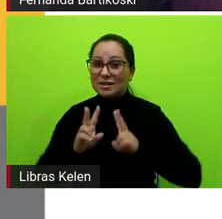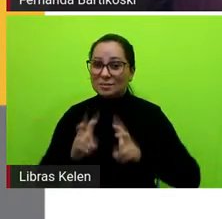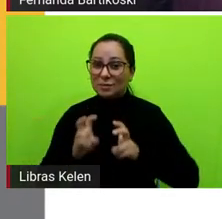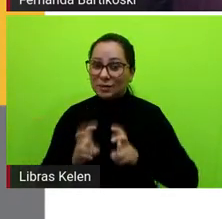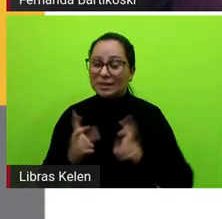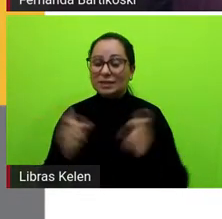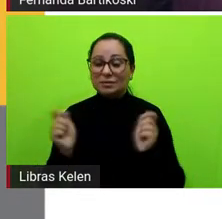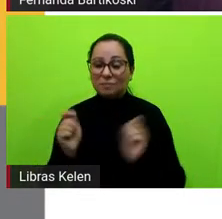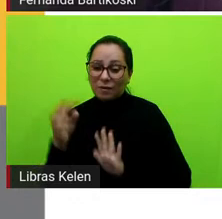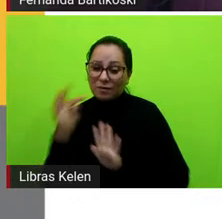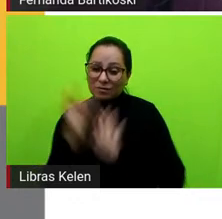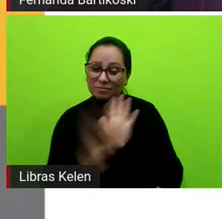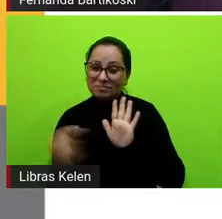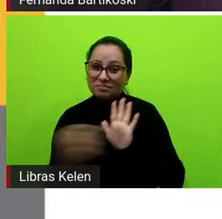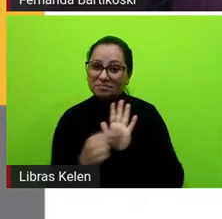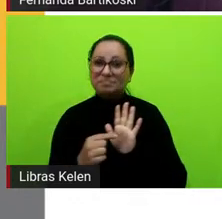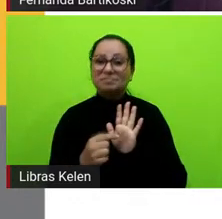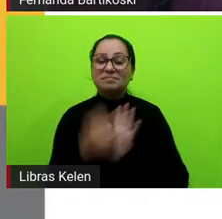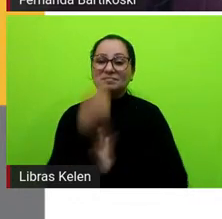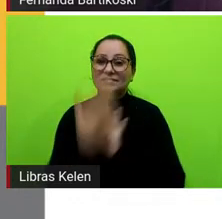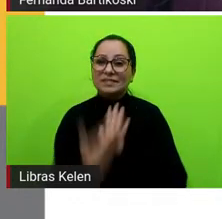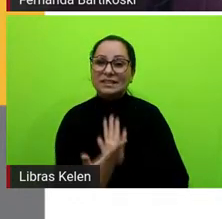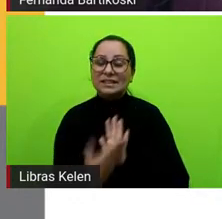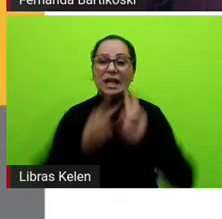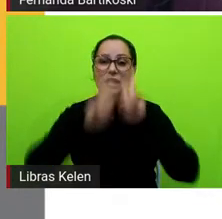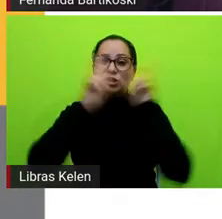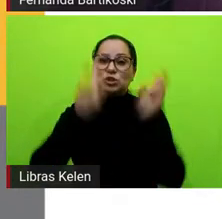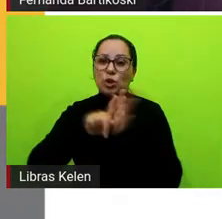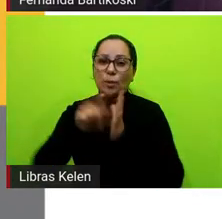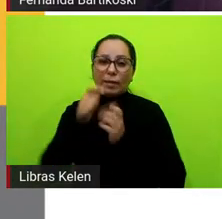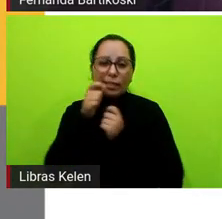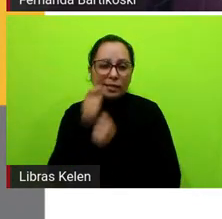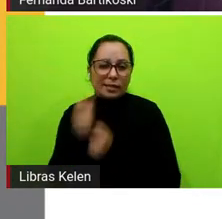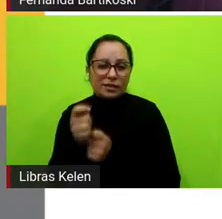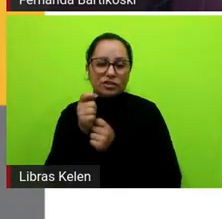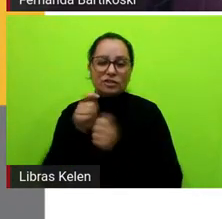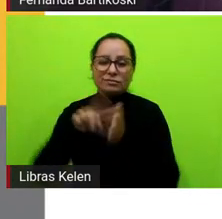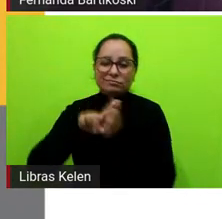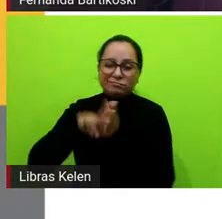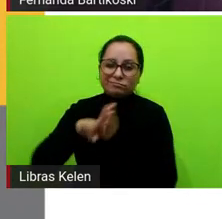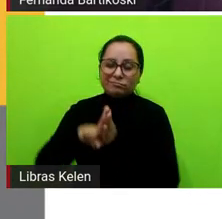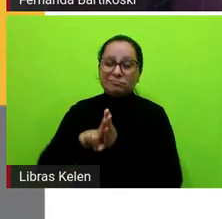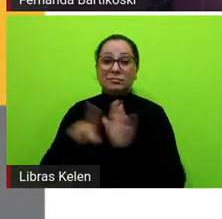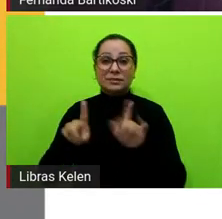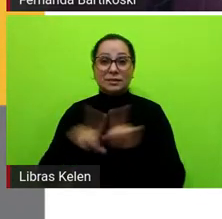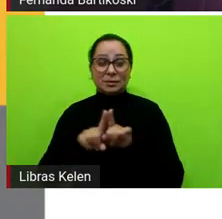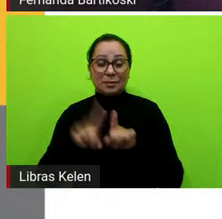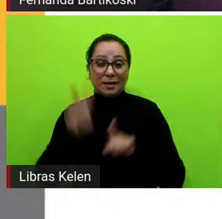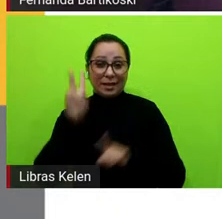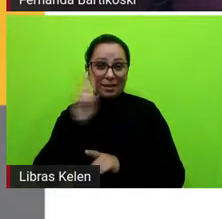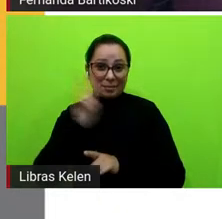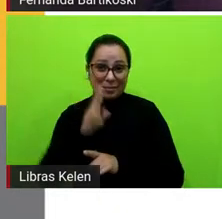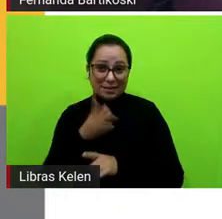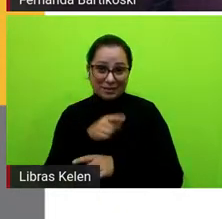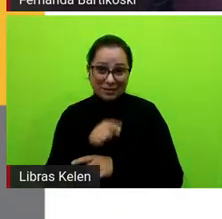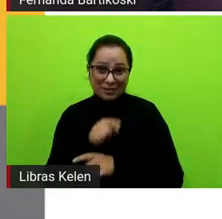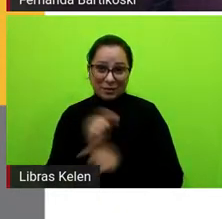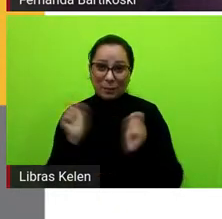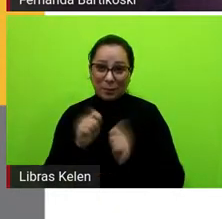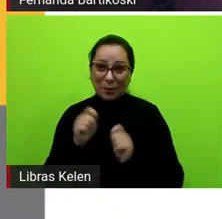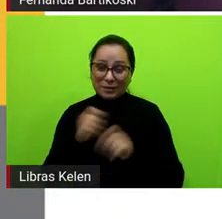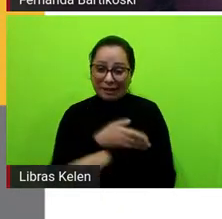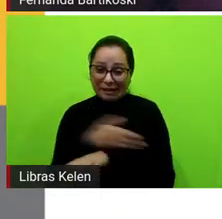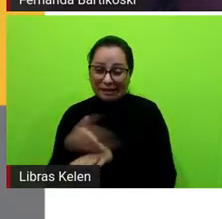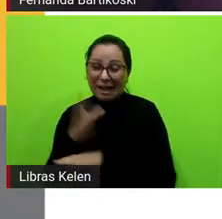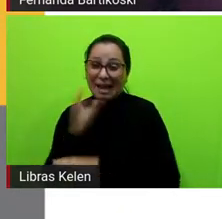dessa narrativa de detetive Fernanda só lembrando assim que talvez tu possa andar um pouquinho mais rápido